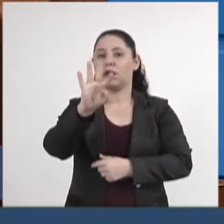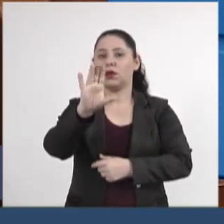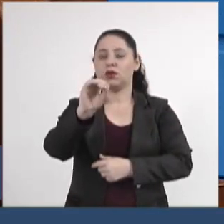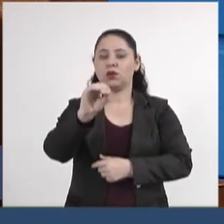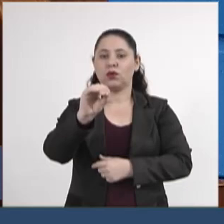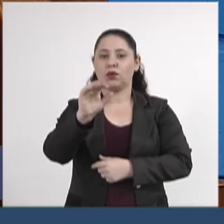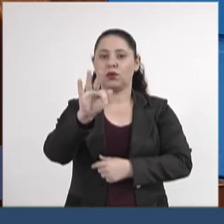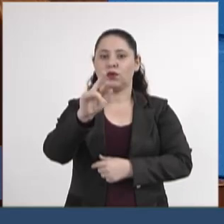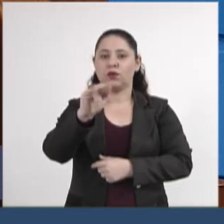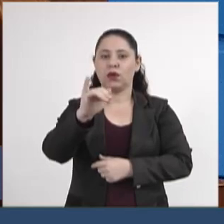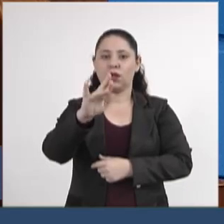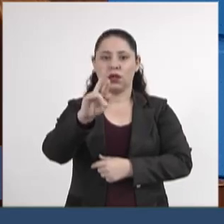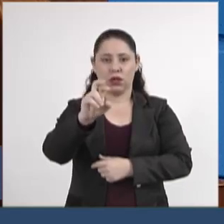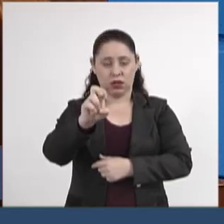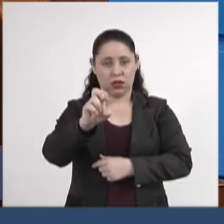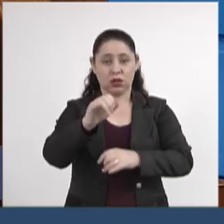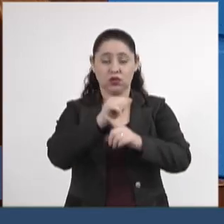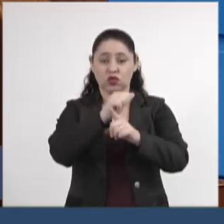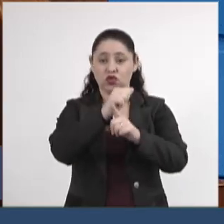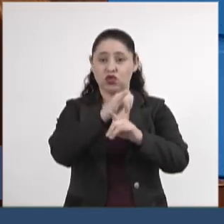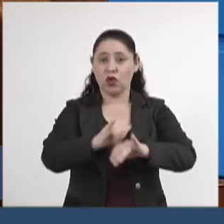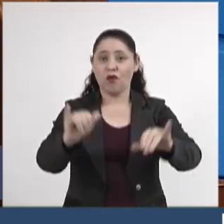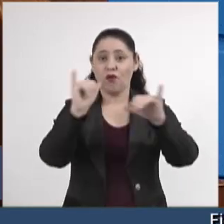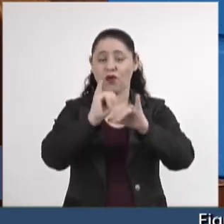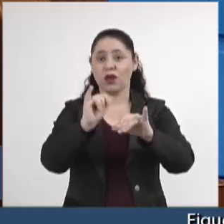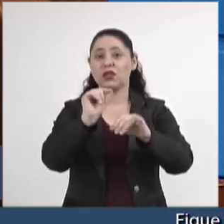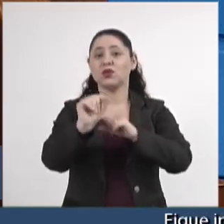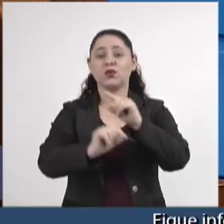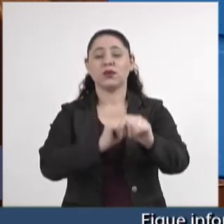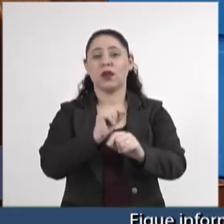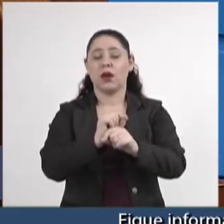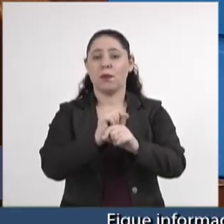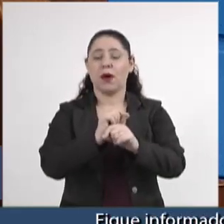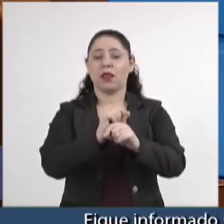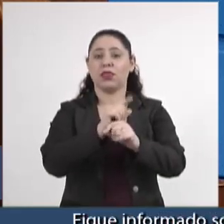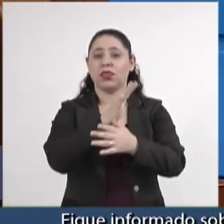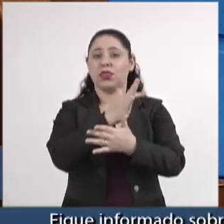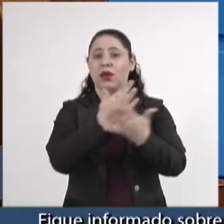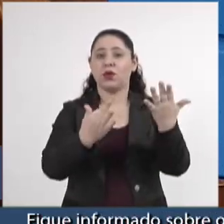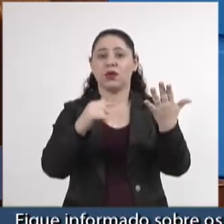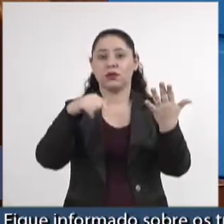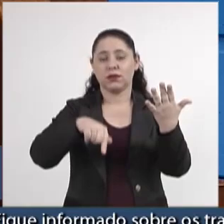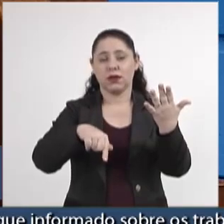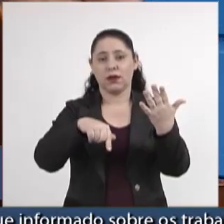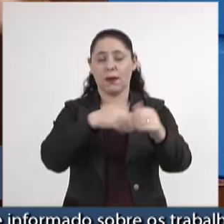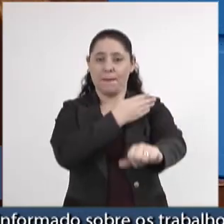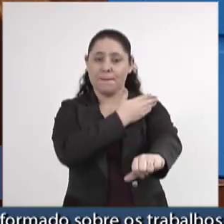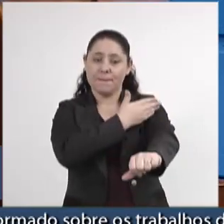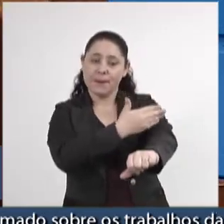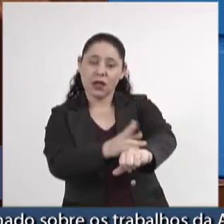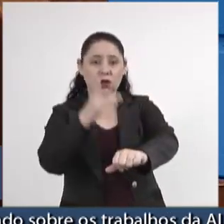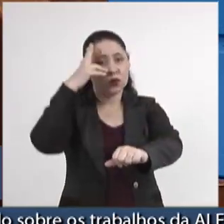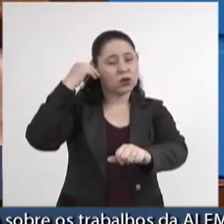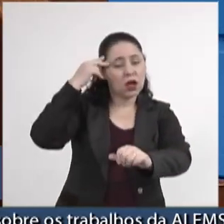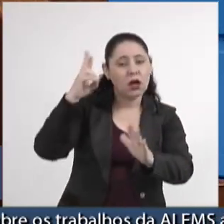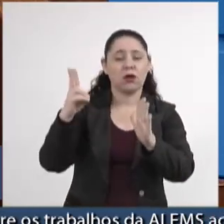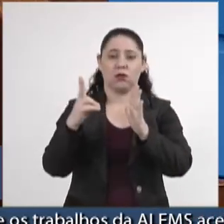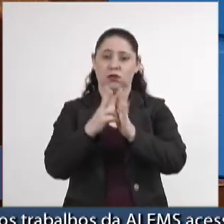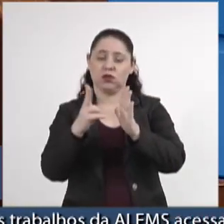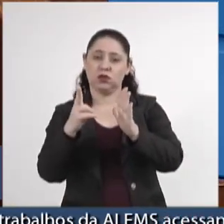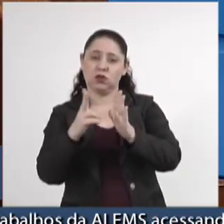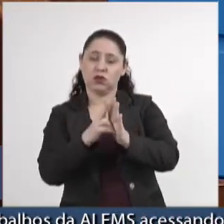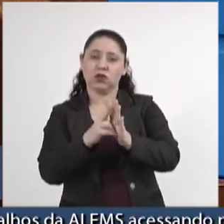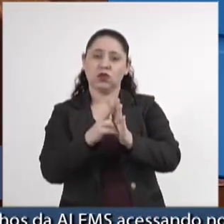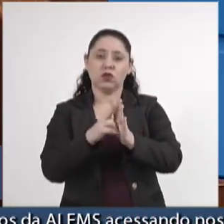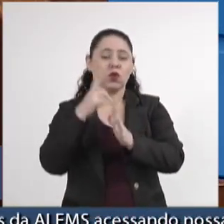divulgando uma teoria de que aqui brancos, negros, índios, mulatos